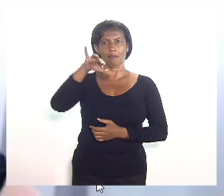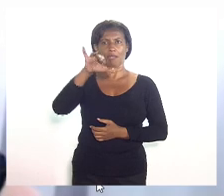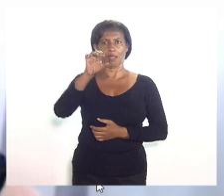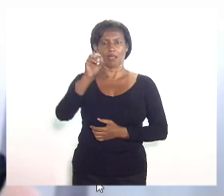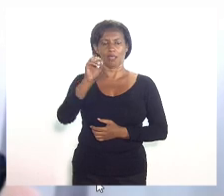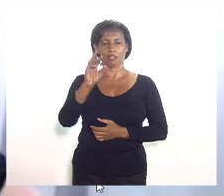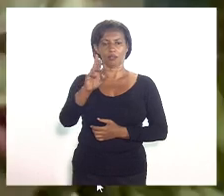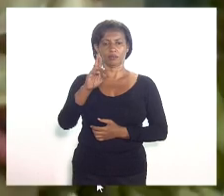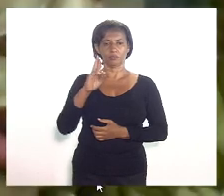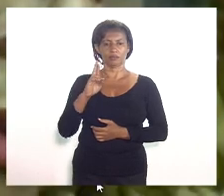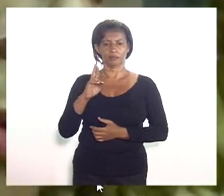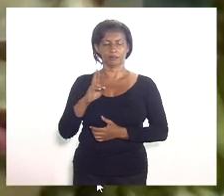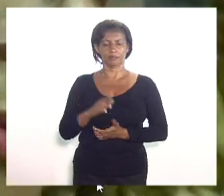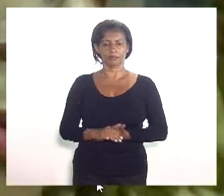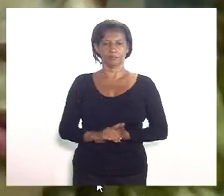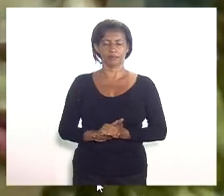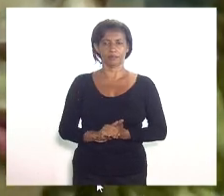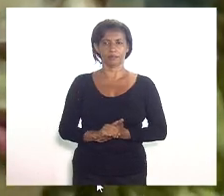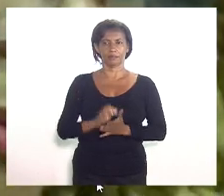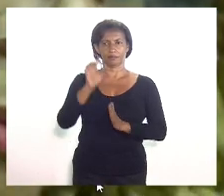Emenda 1 e emenda 2.